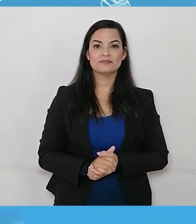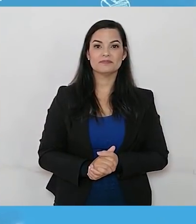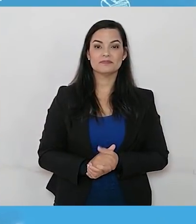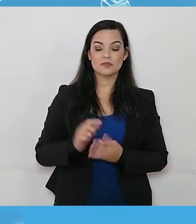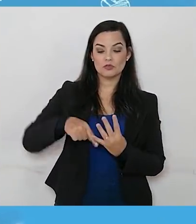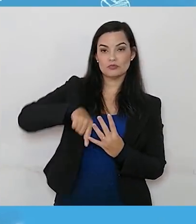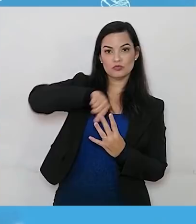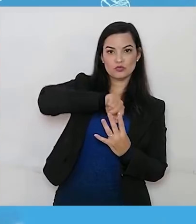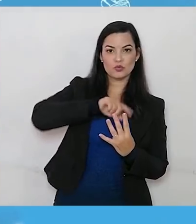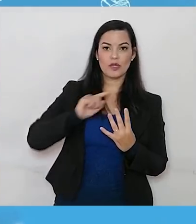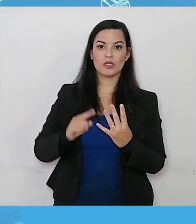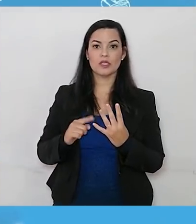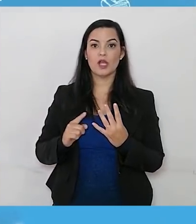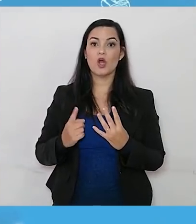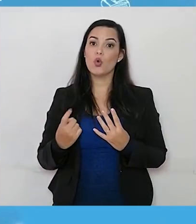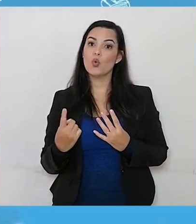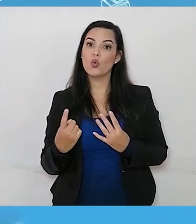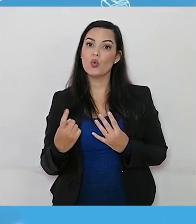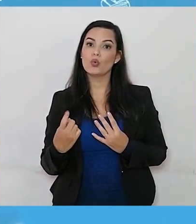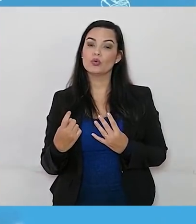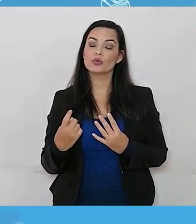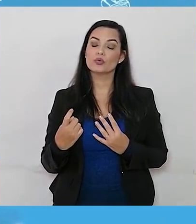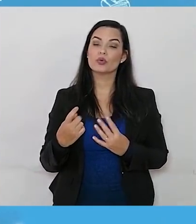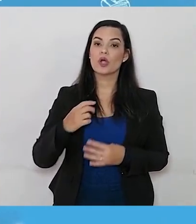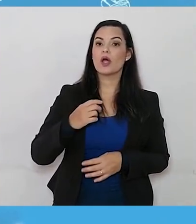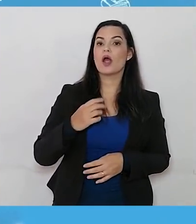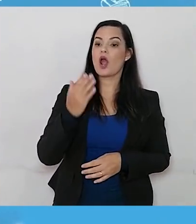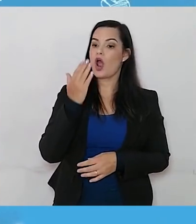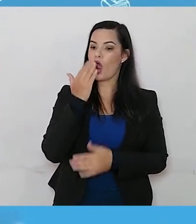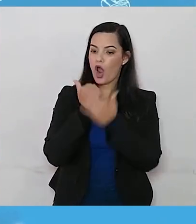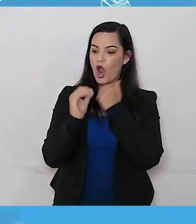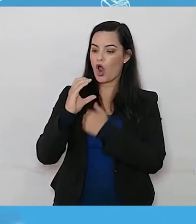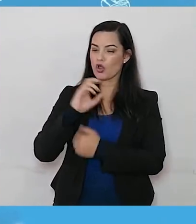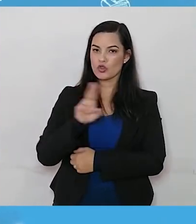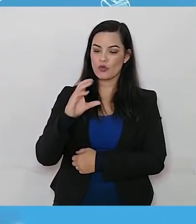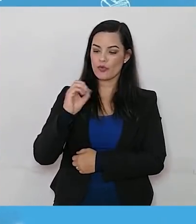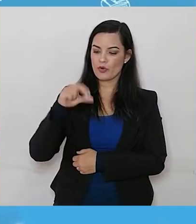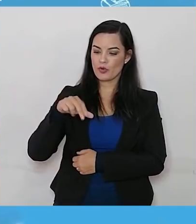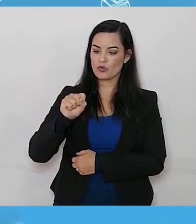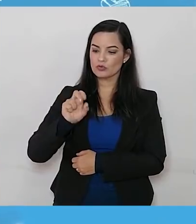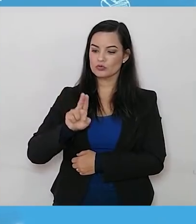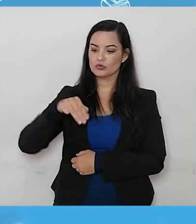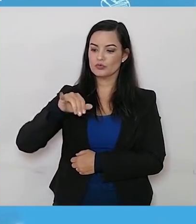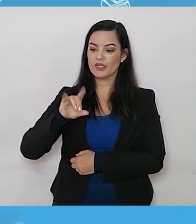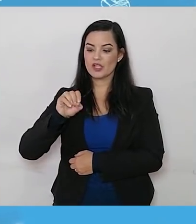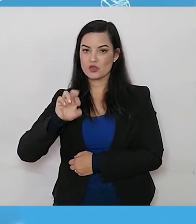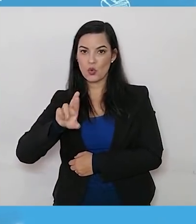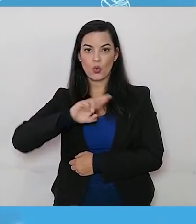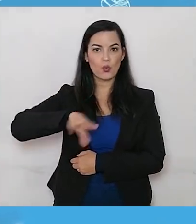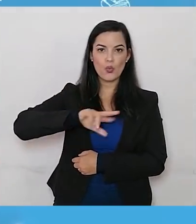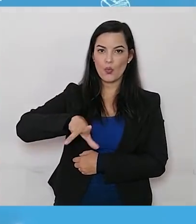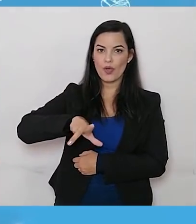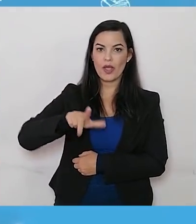Bom, de todos esses daqui, o único que não é consumidor, que não tem como ir em busca do seu alimento